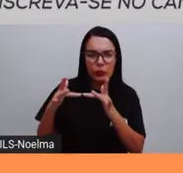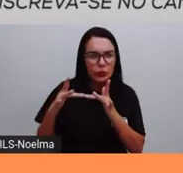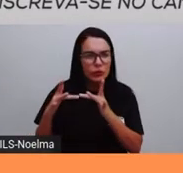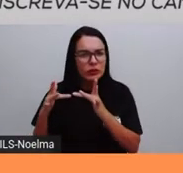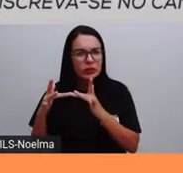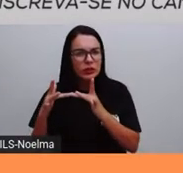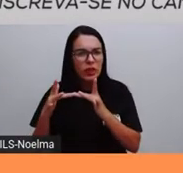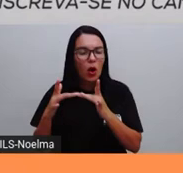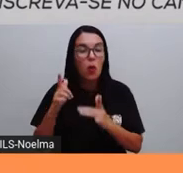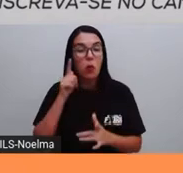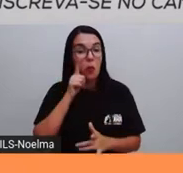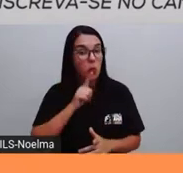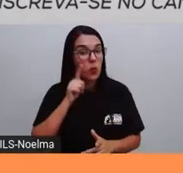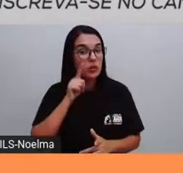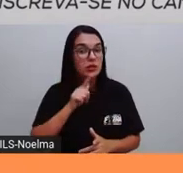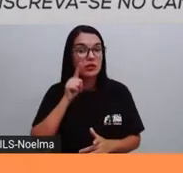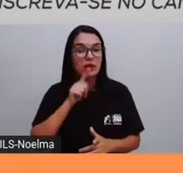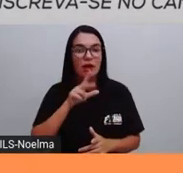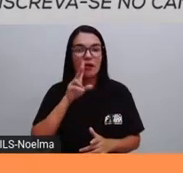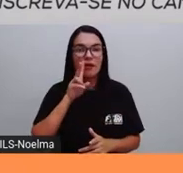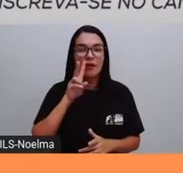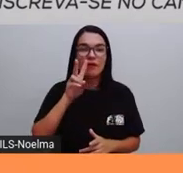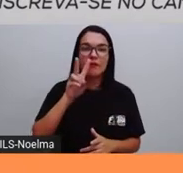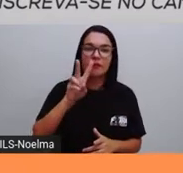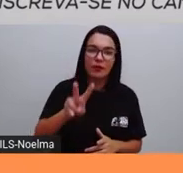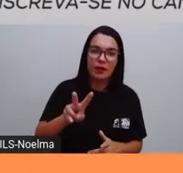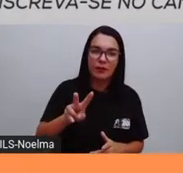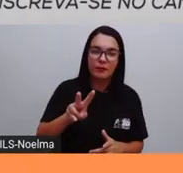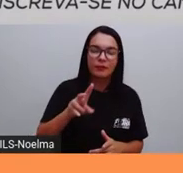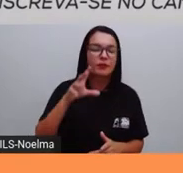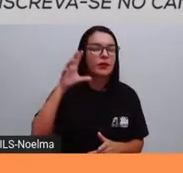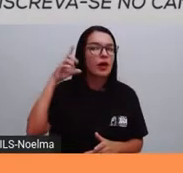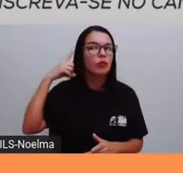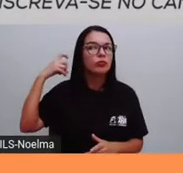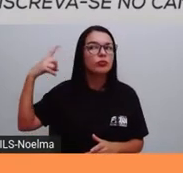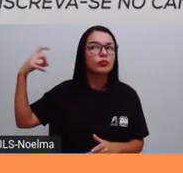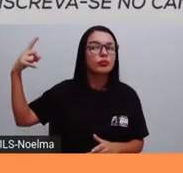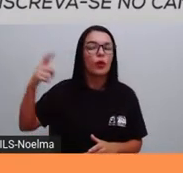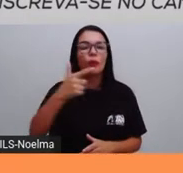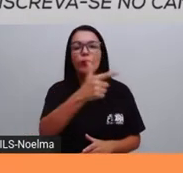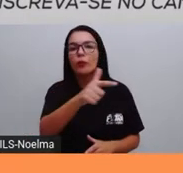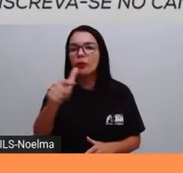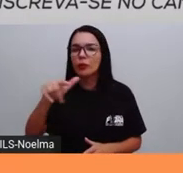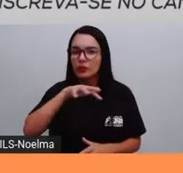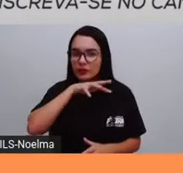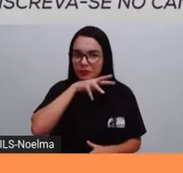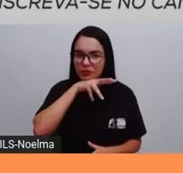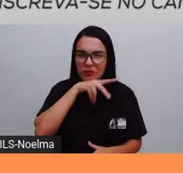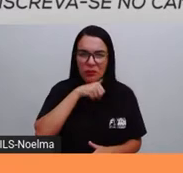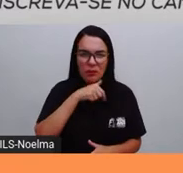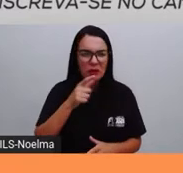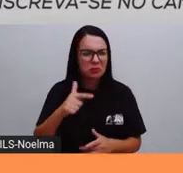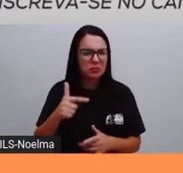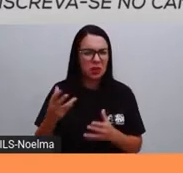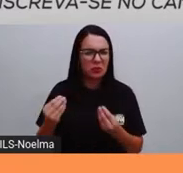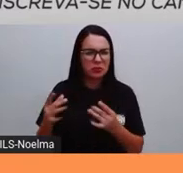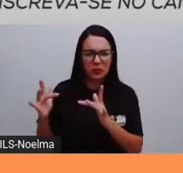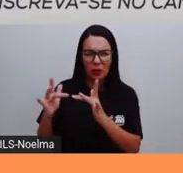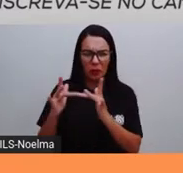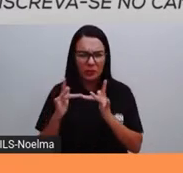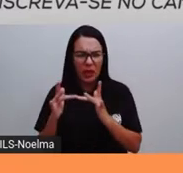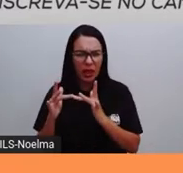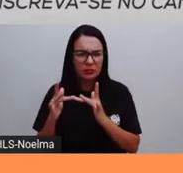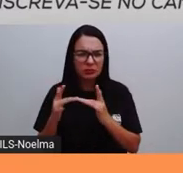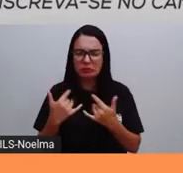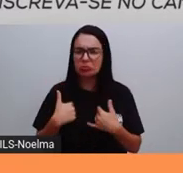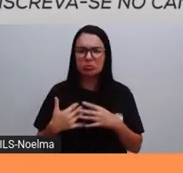os sons, né? Que são emitidos por esses animais. Os outros animais que não são da nossa convivência, teve um ali